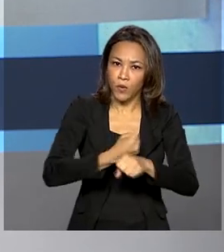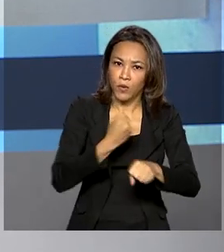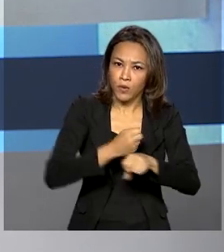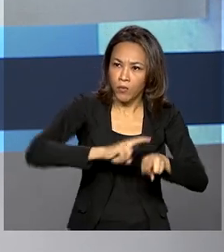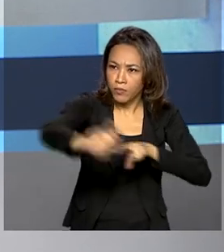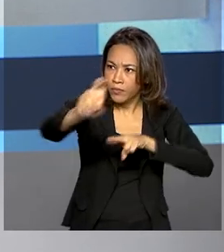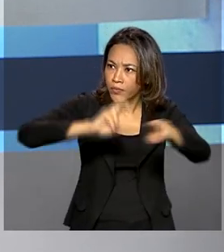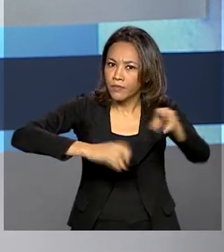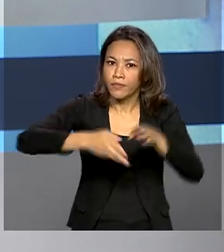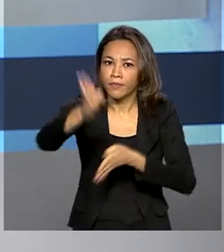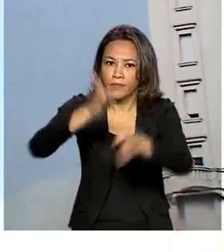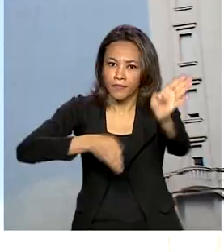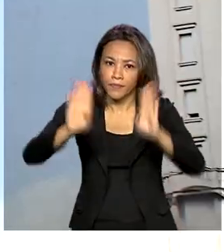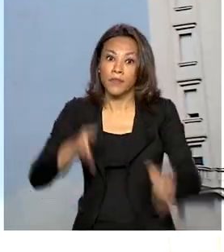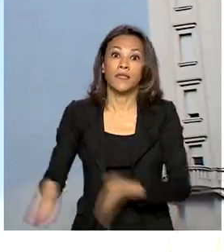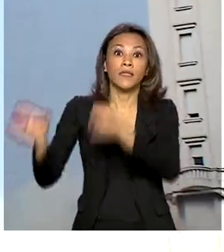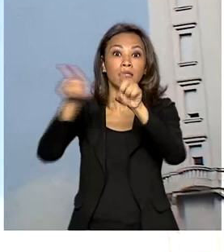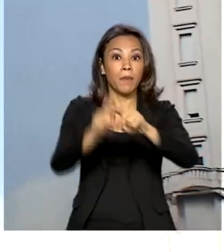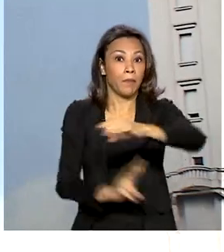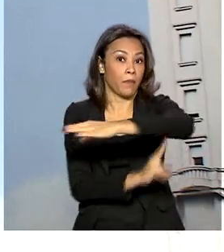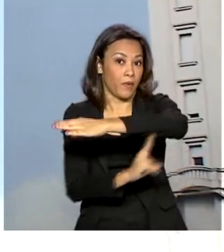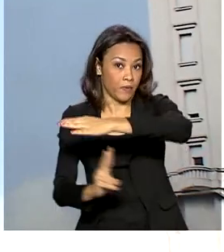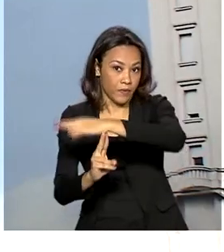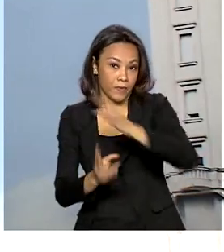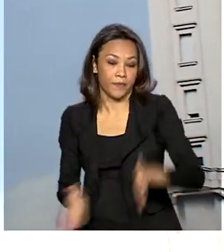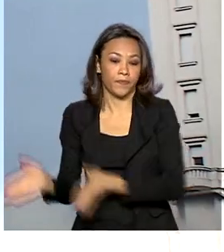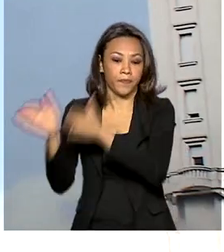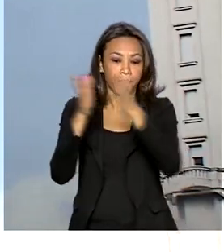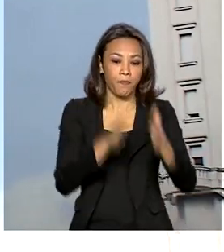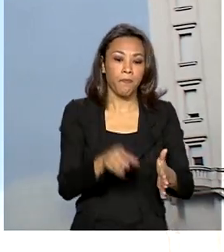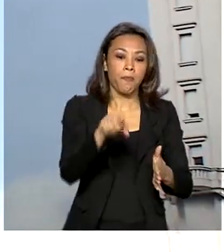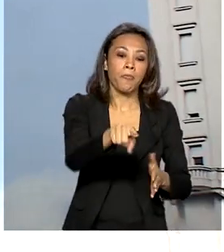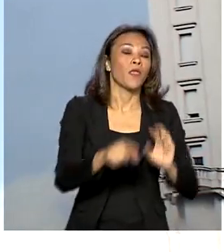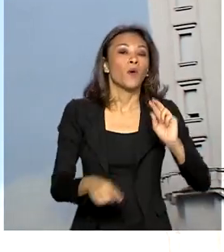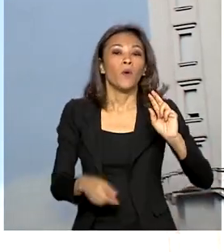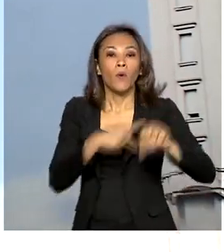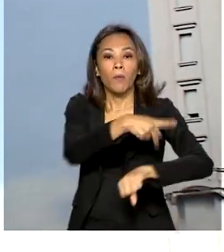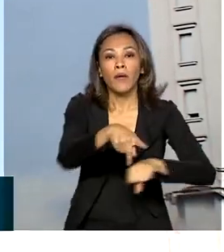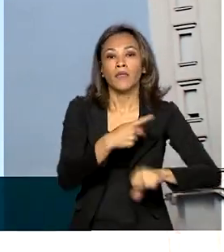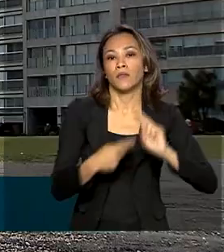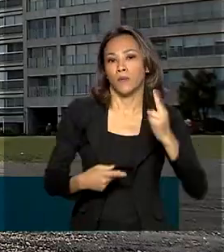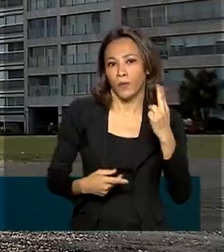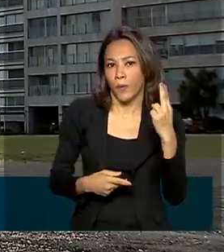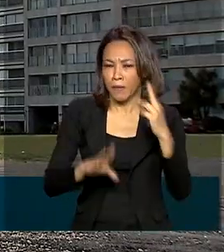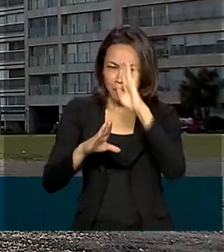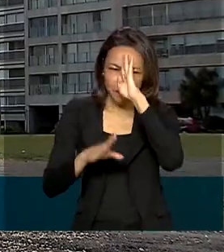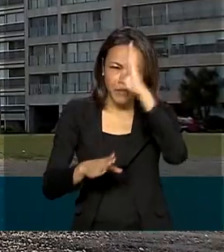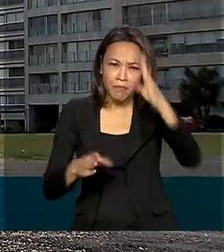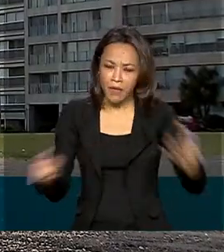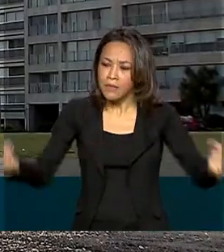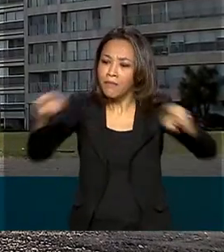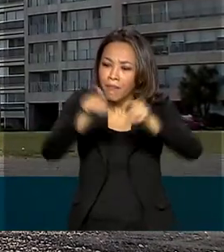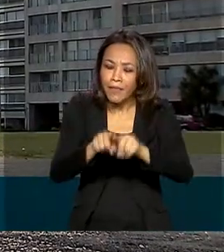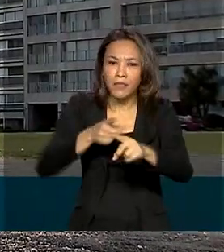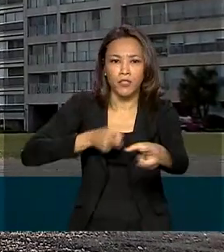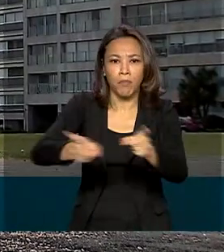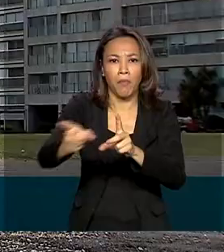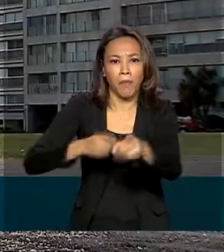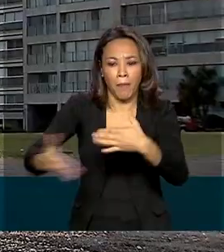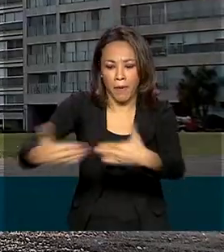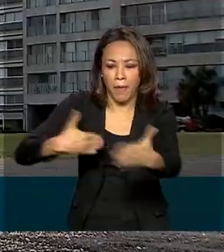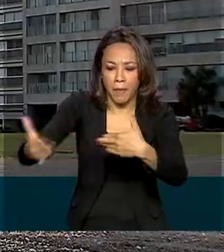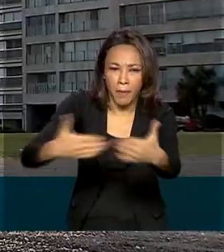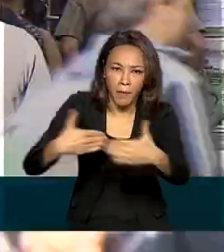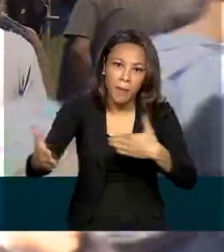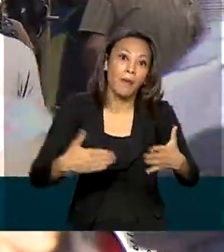entre os países. O Uruguai é um dos nossos principais parceiros comerciais na América do Sul. Segundo